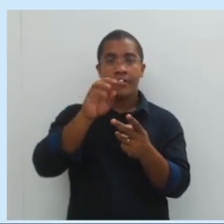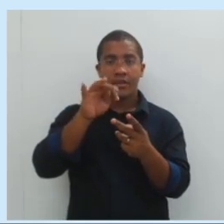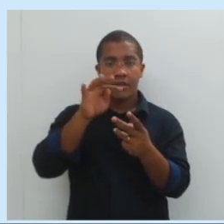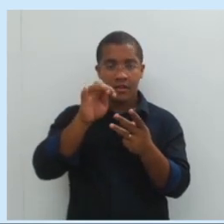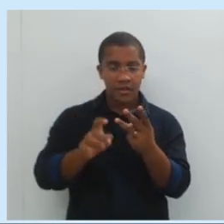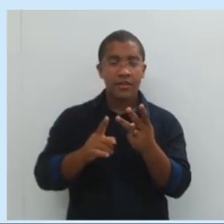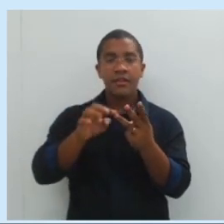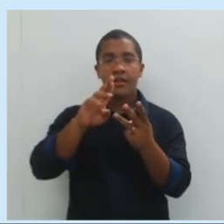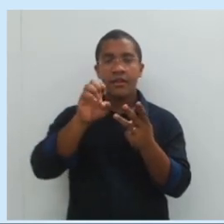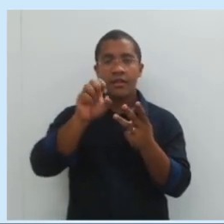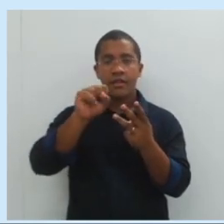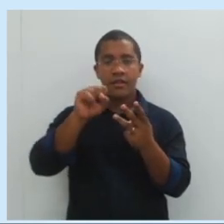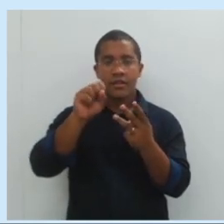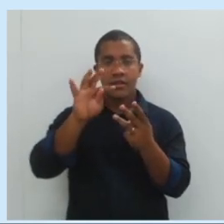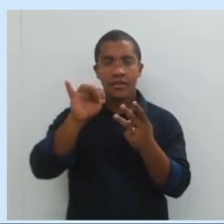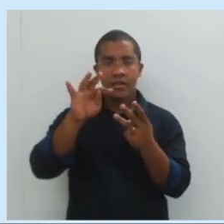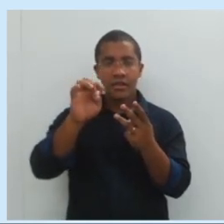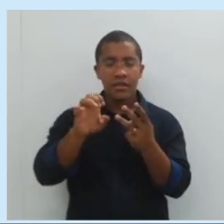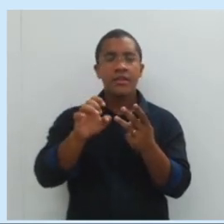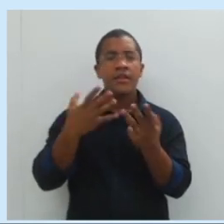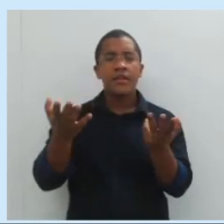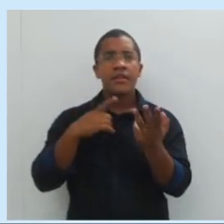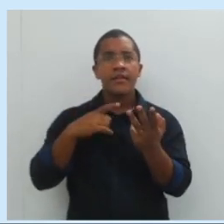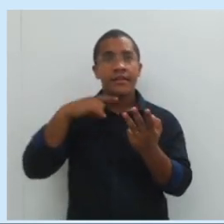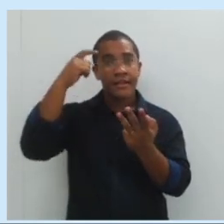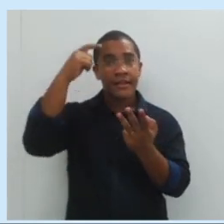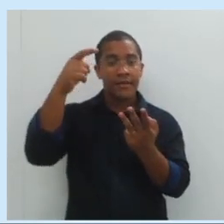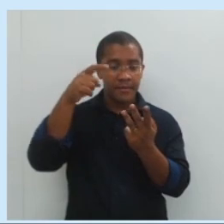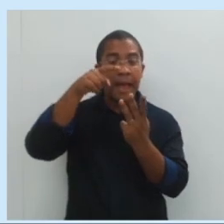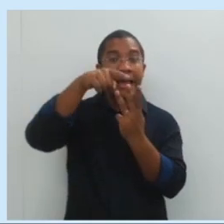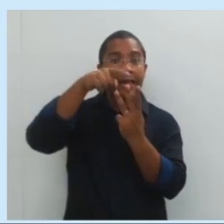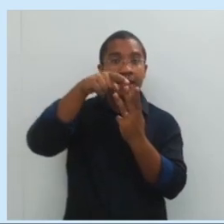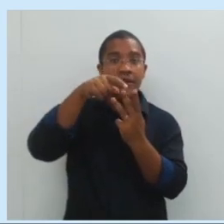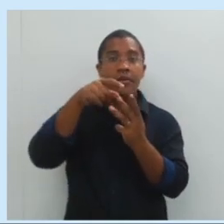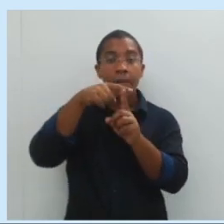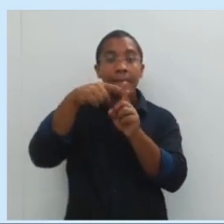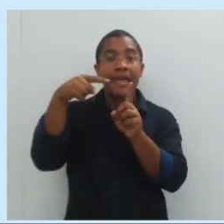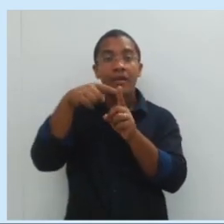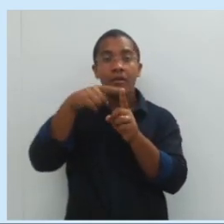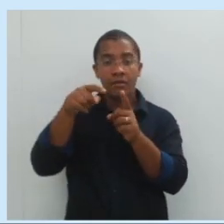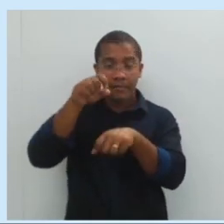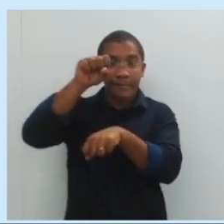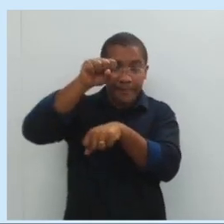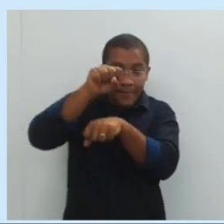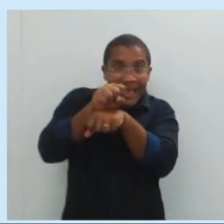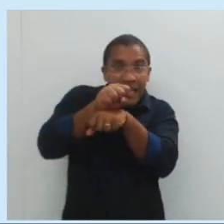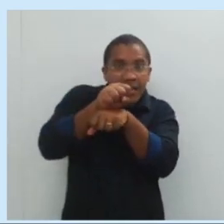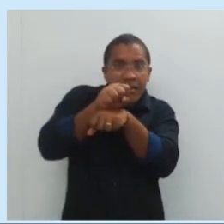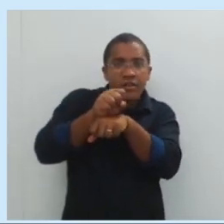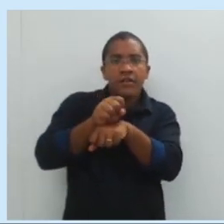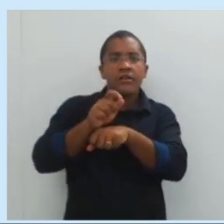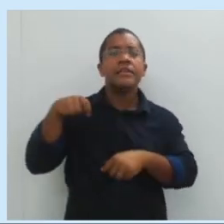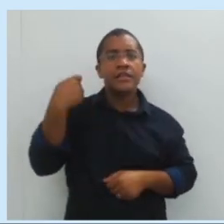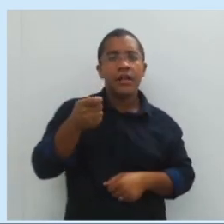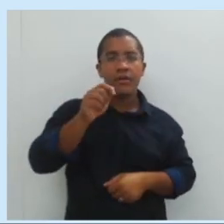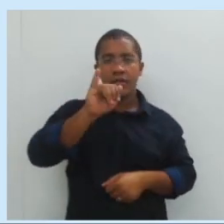Ok. De que tipo, Dantas? Se o ponto fixo está no meio, eu chamo de